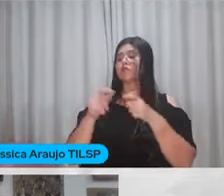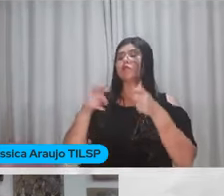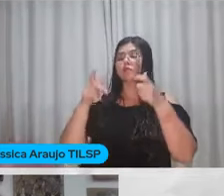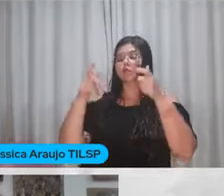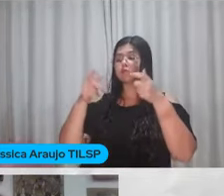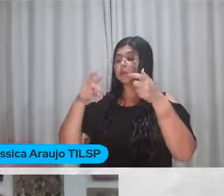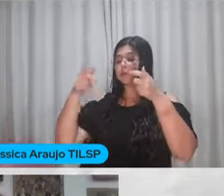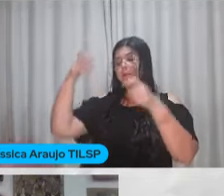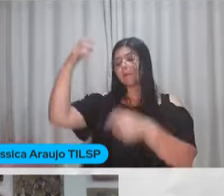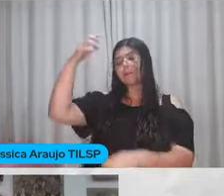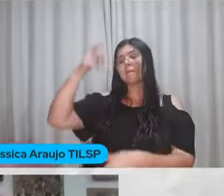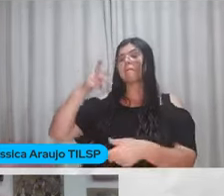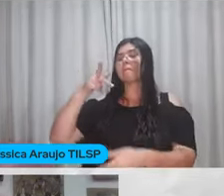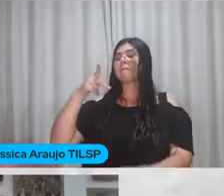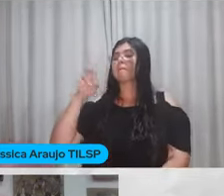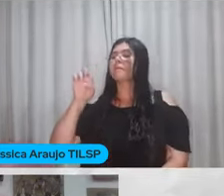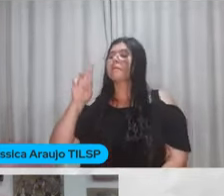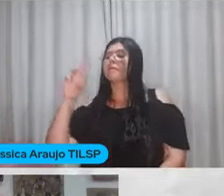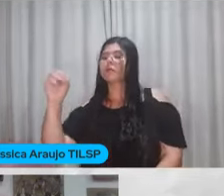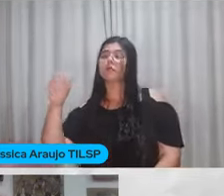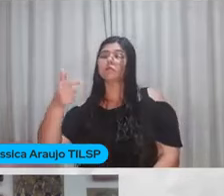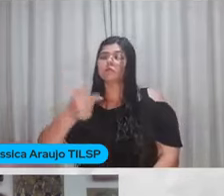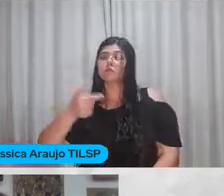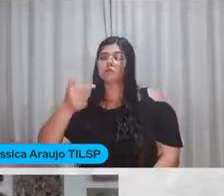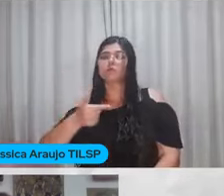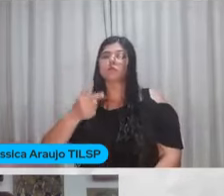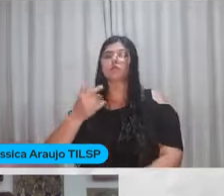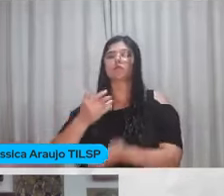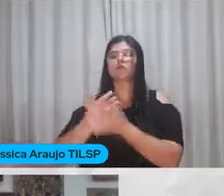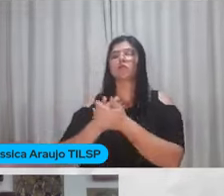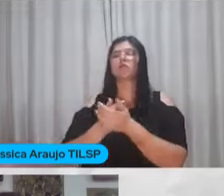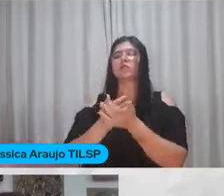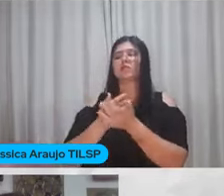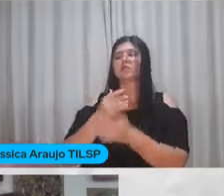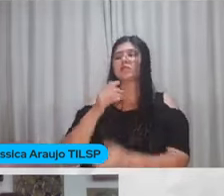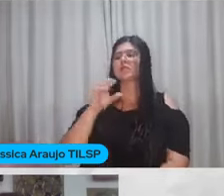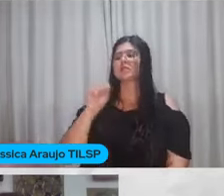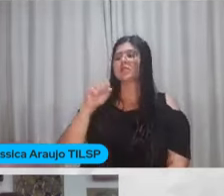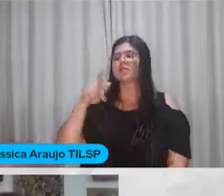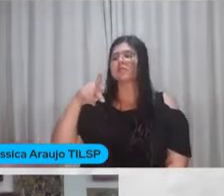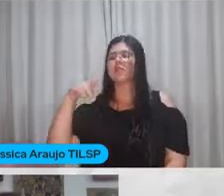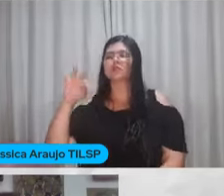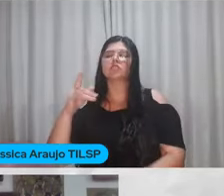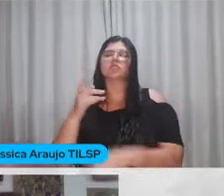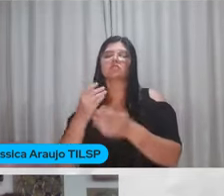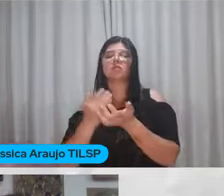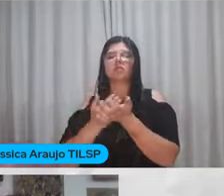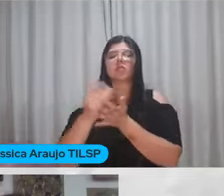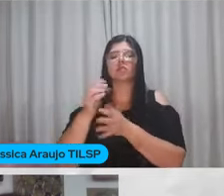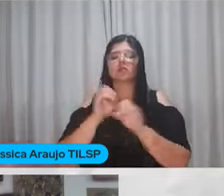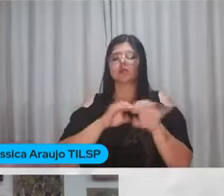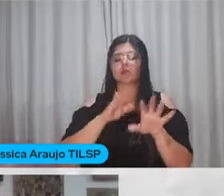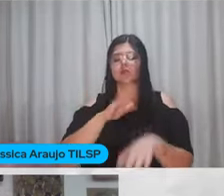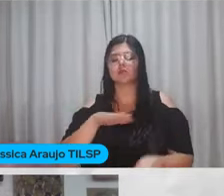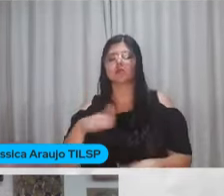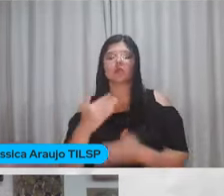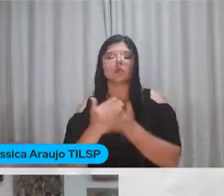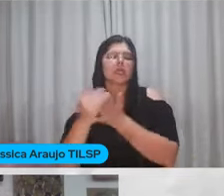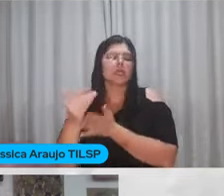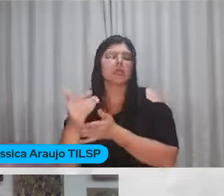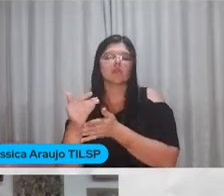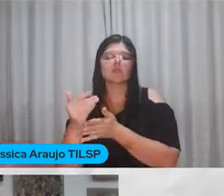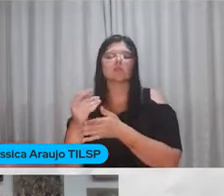de Janeiro E trabalhei Desde séries iniciais Educação infantil Trabalhei um pouco menos Porque foi no início Da carreira né